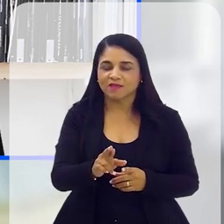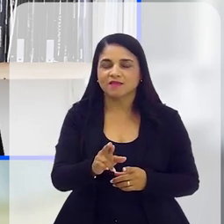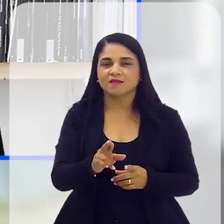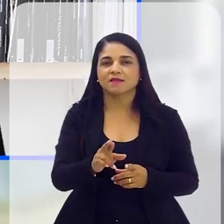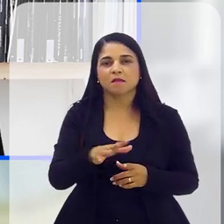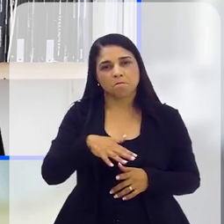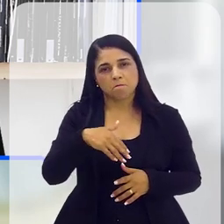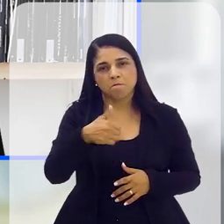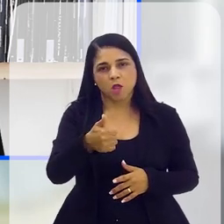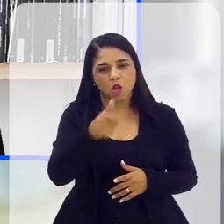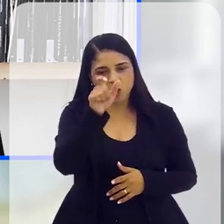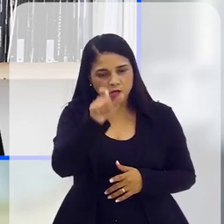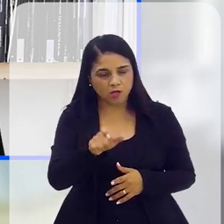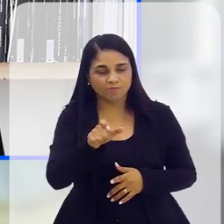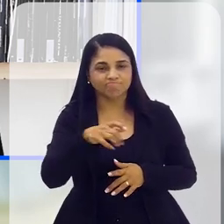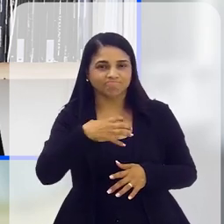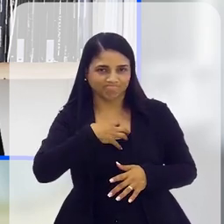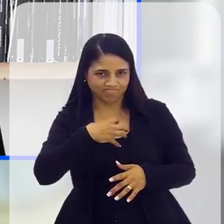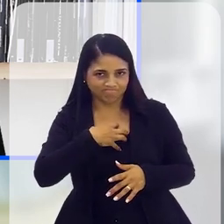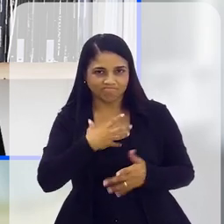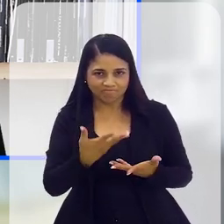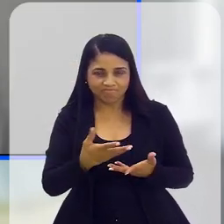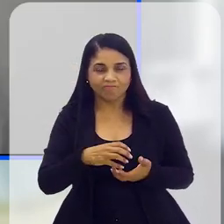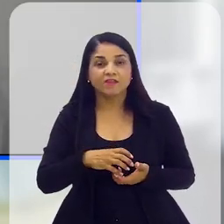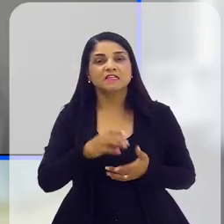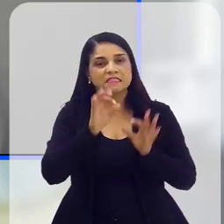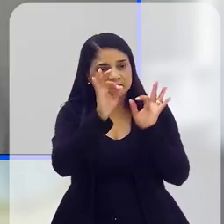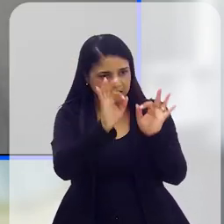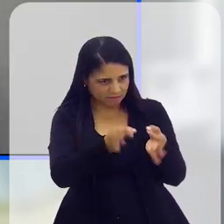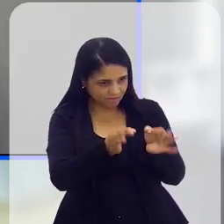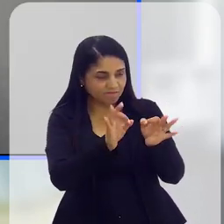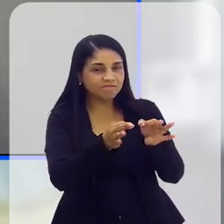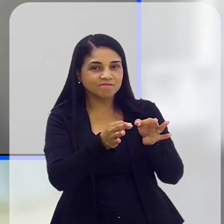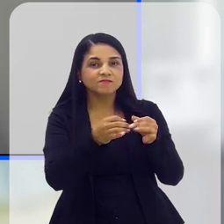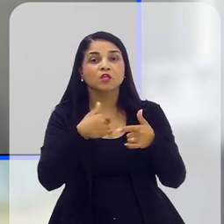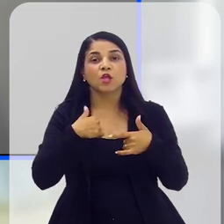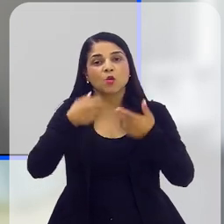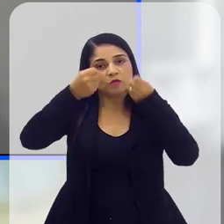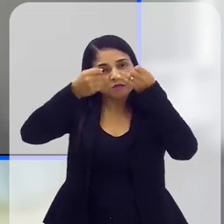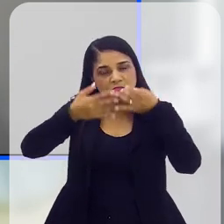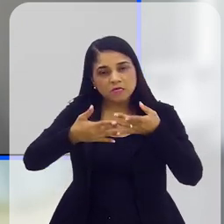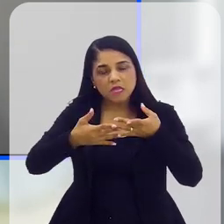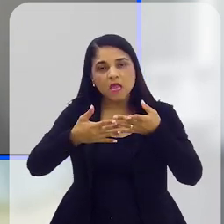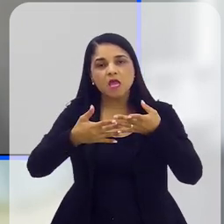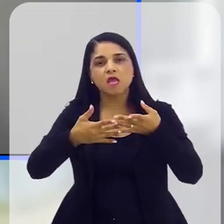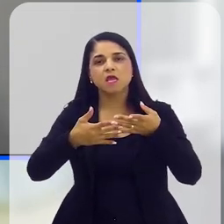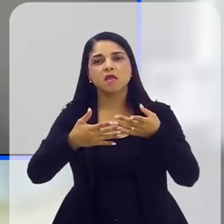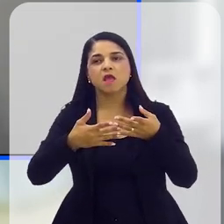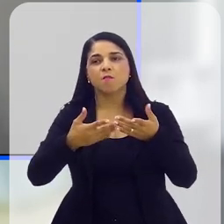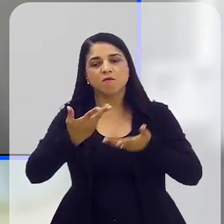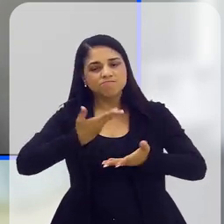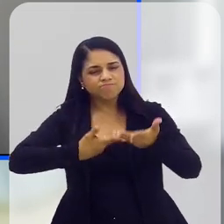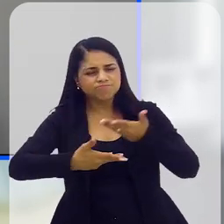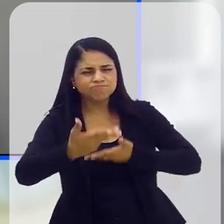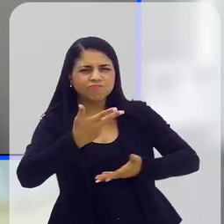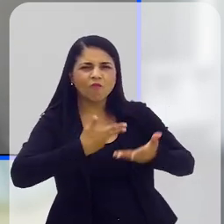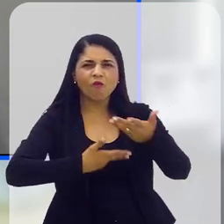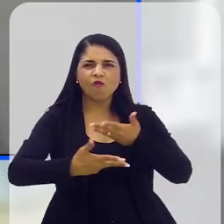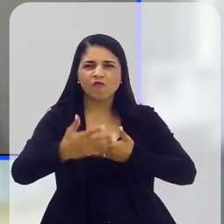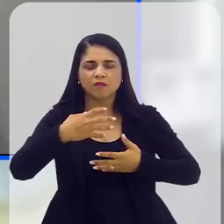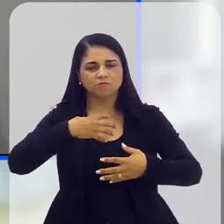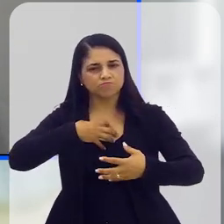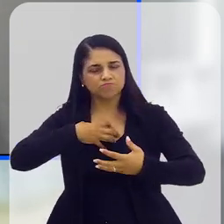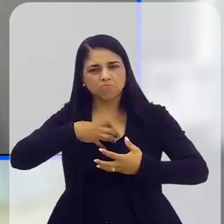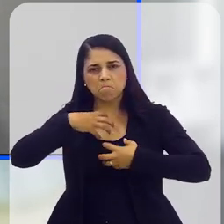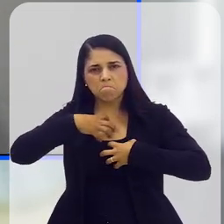que é melhor para ela ali no caso, né? Isso, exatamente. Porque, como eu falei, é uma disputa empática, uma conversa sem